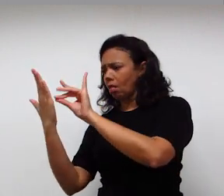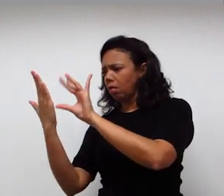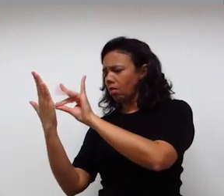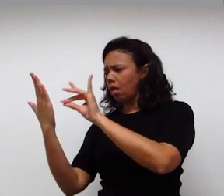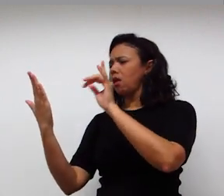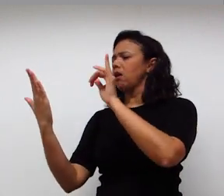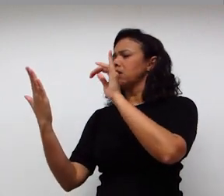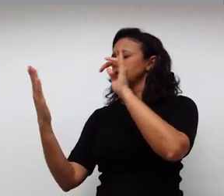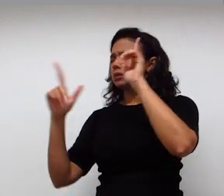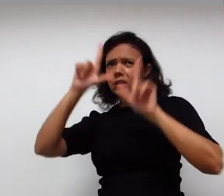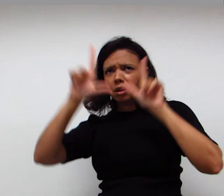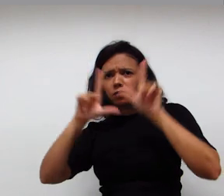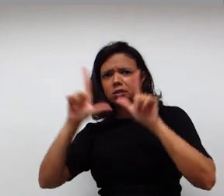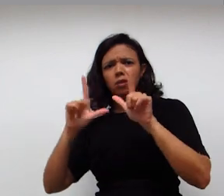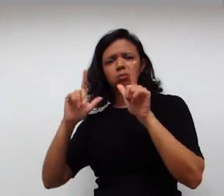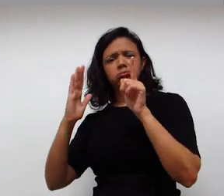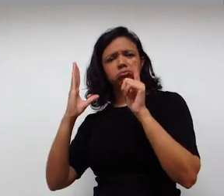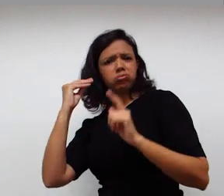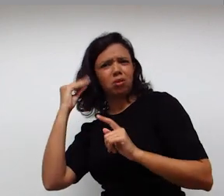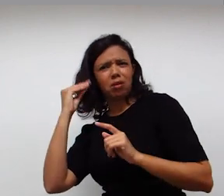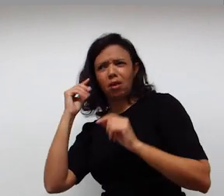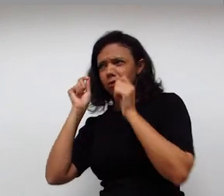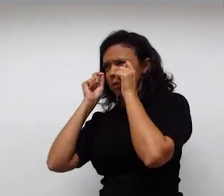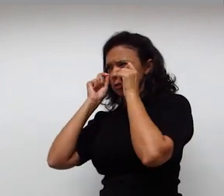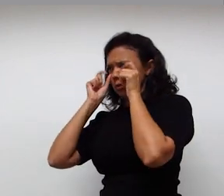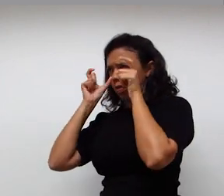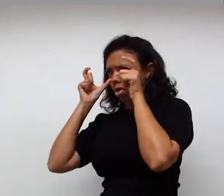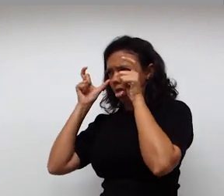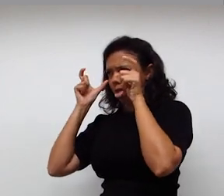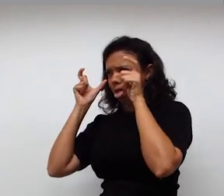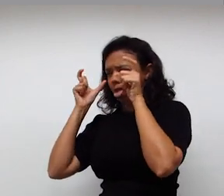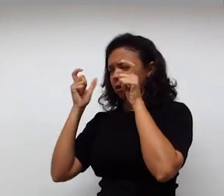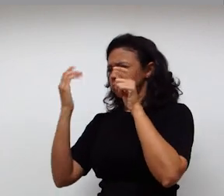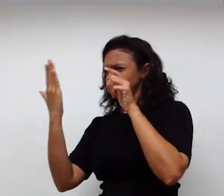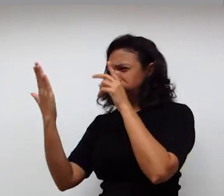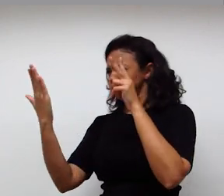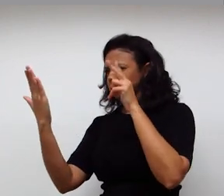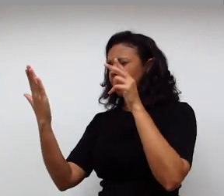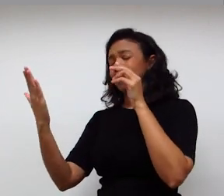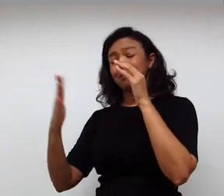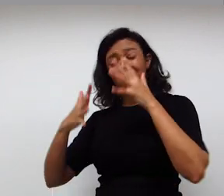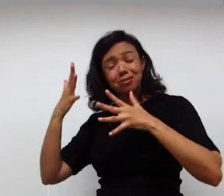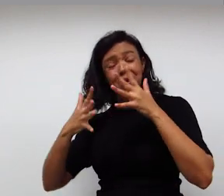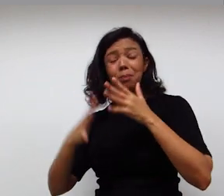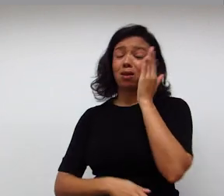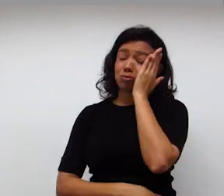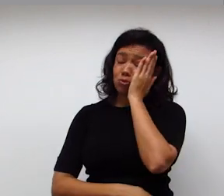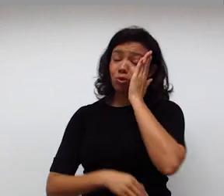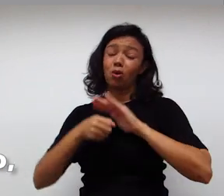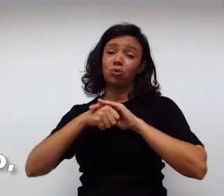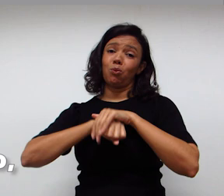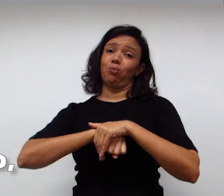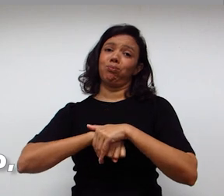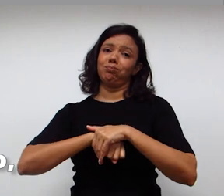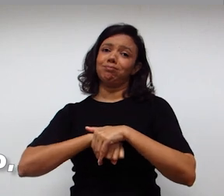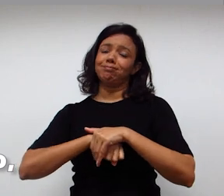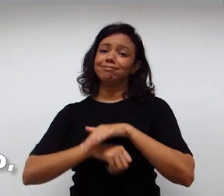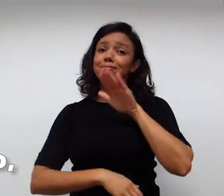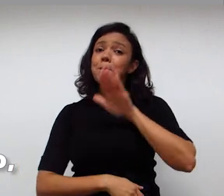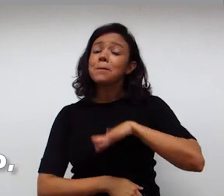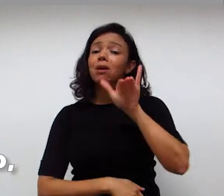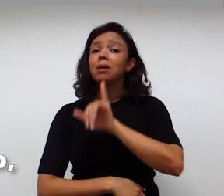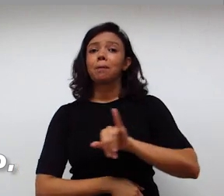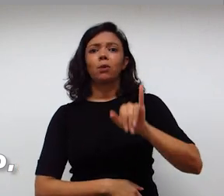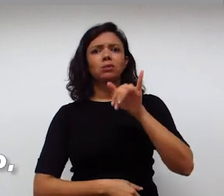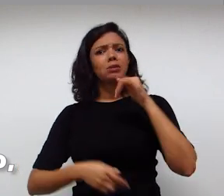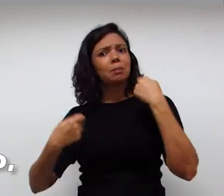a tela da televisão, estimula demais o alerta da criança e vai atrapalhar com que ela consiga ter uma boa noite de sono. E nada é